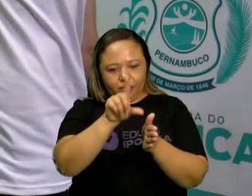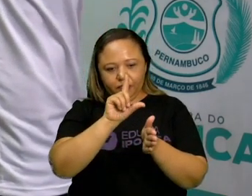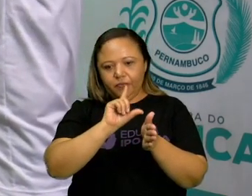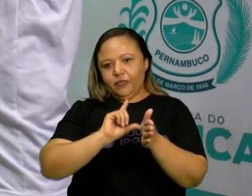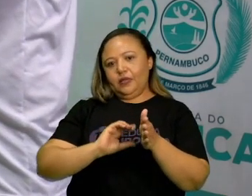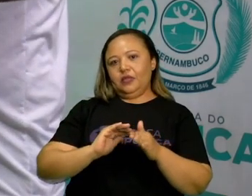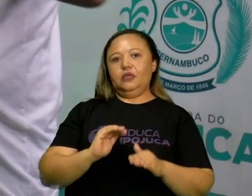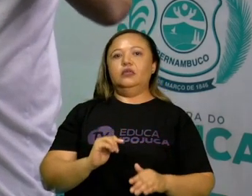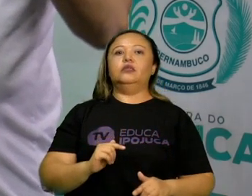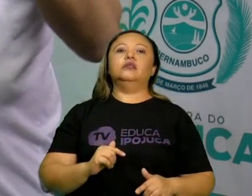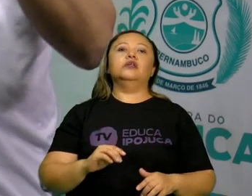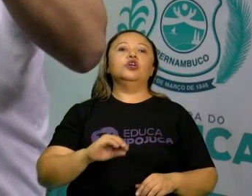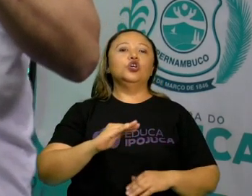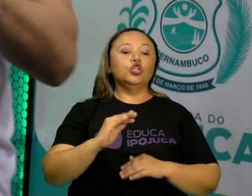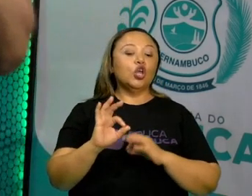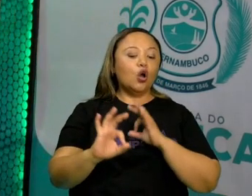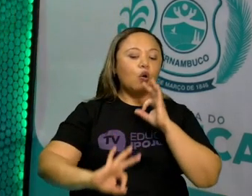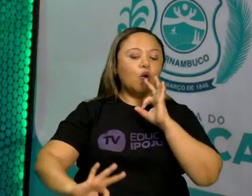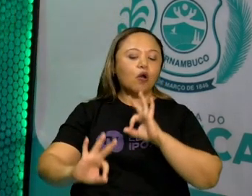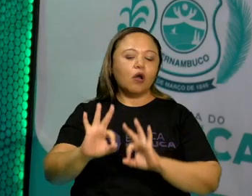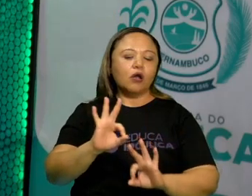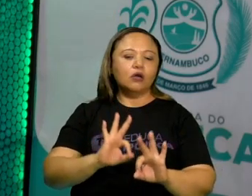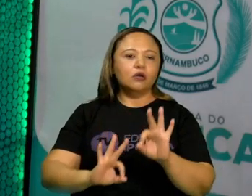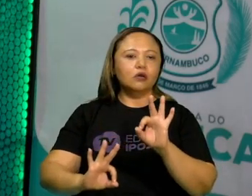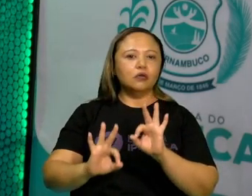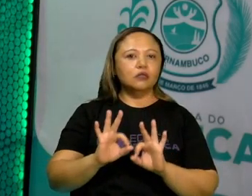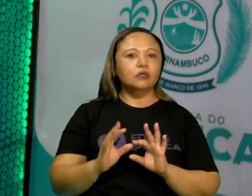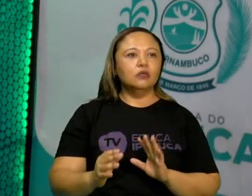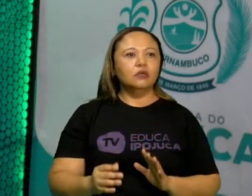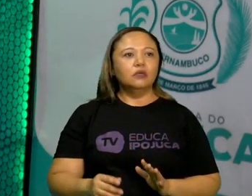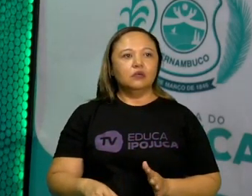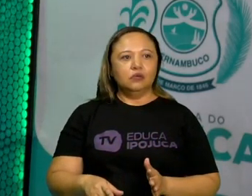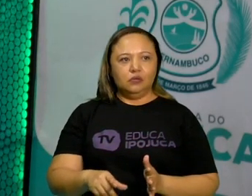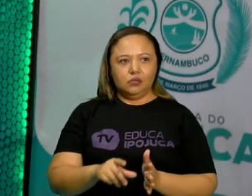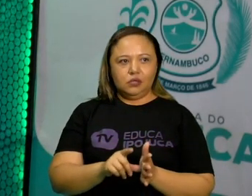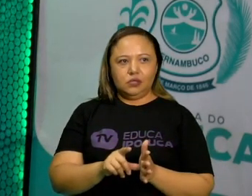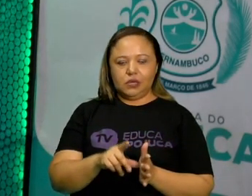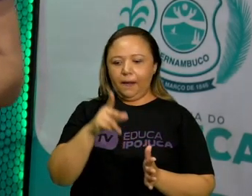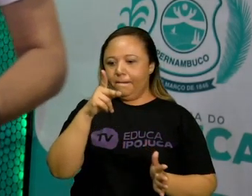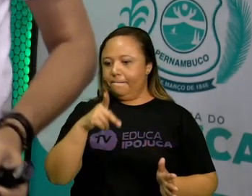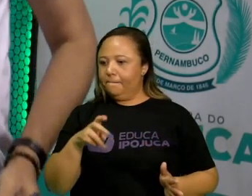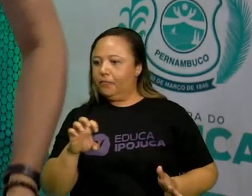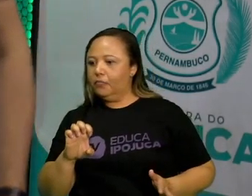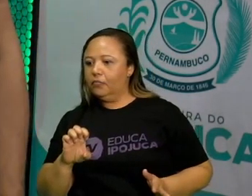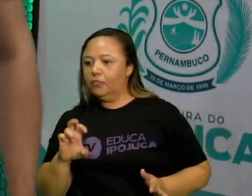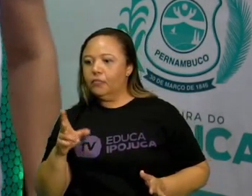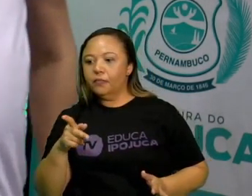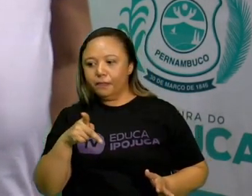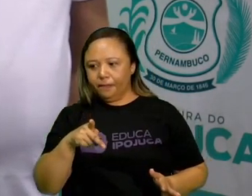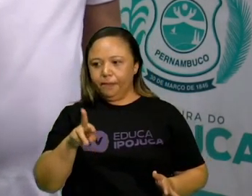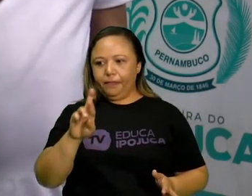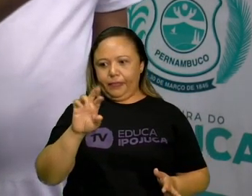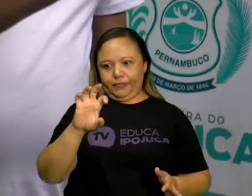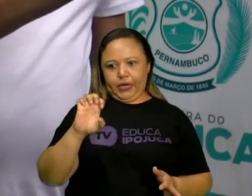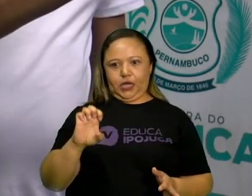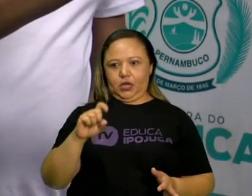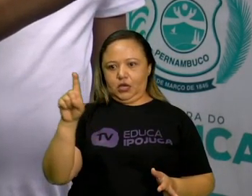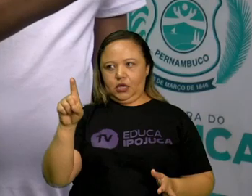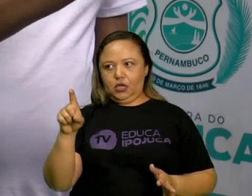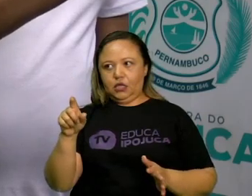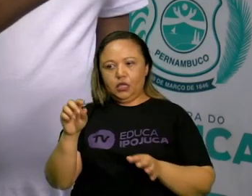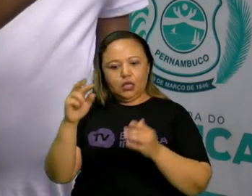Pré-produção. Esse prefixo pré, na língua portuguesa, significa aquilo que vem antes.